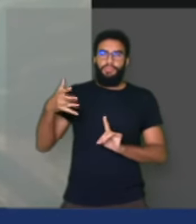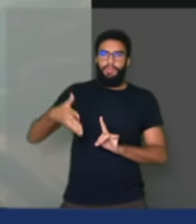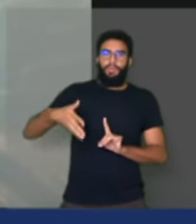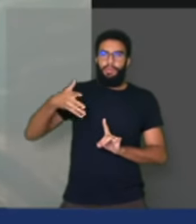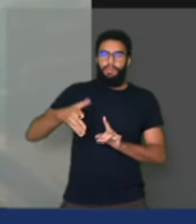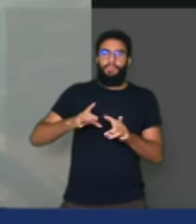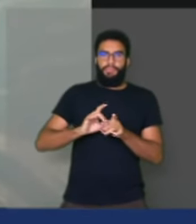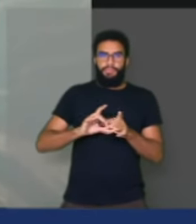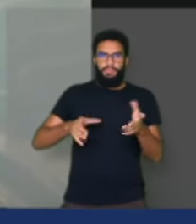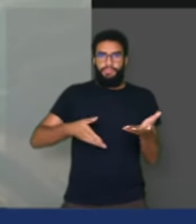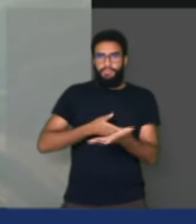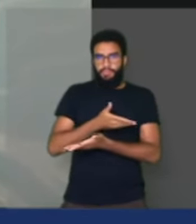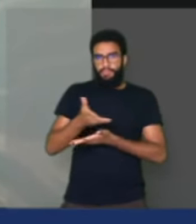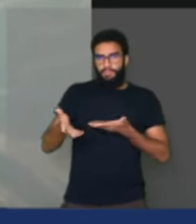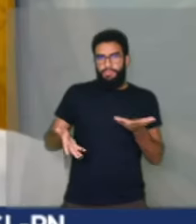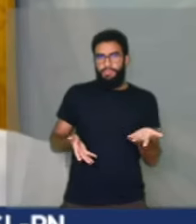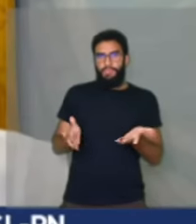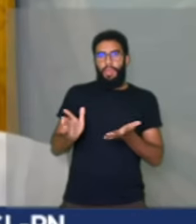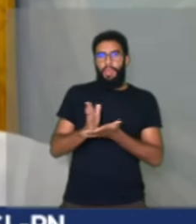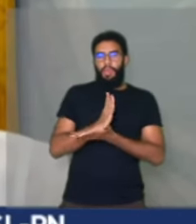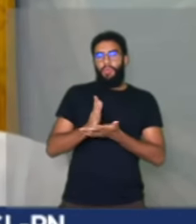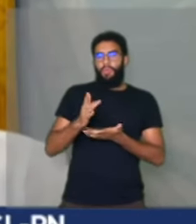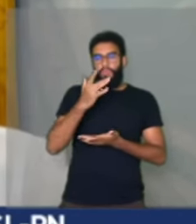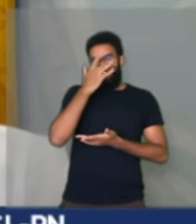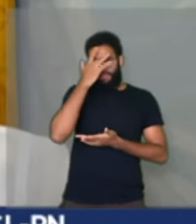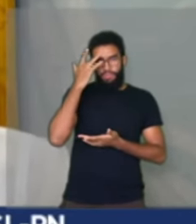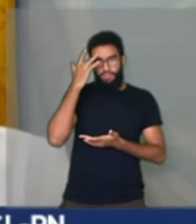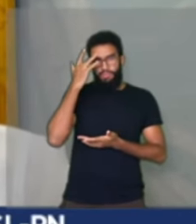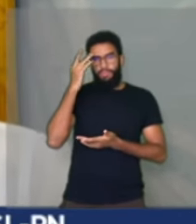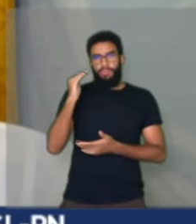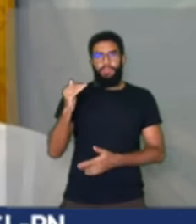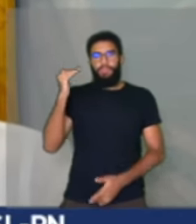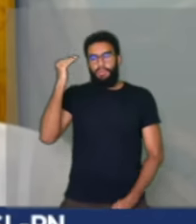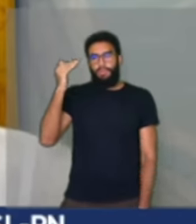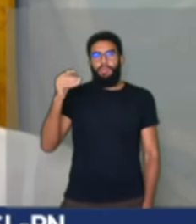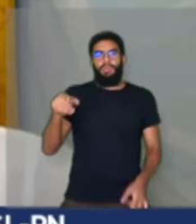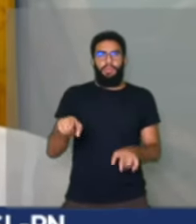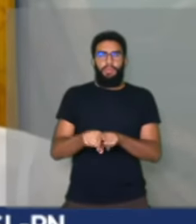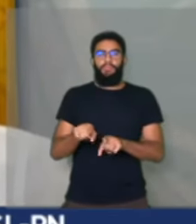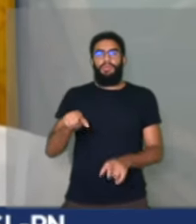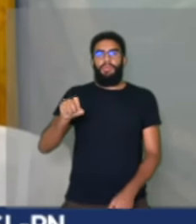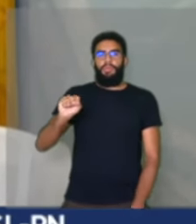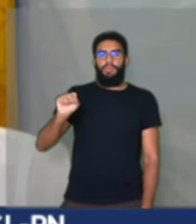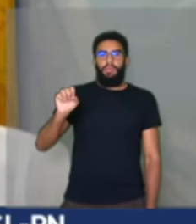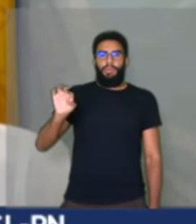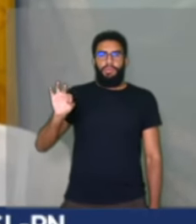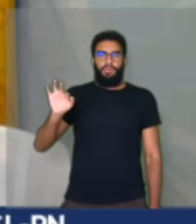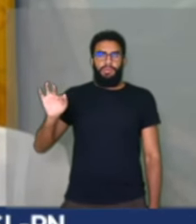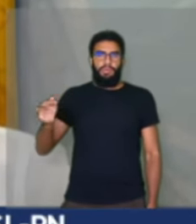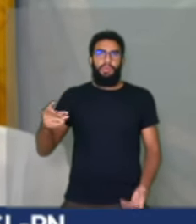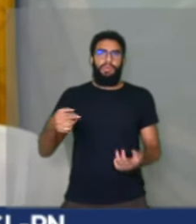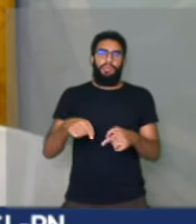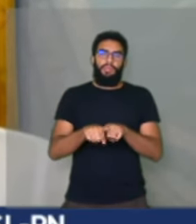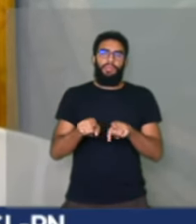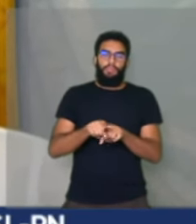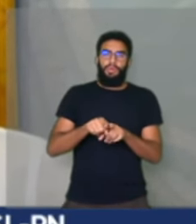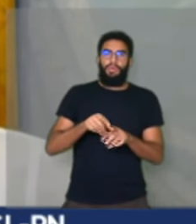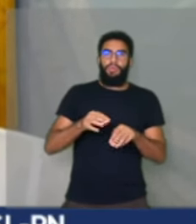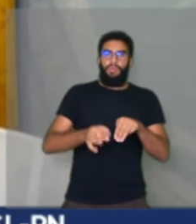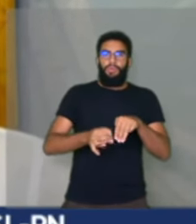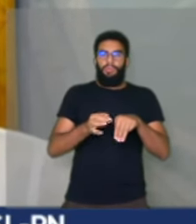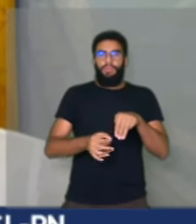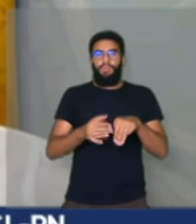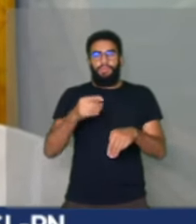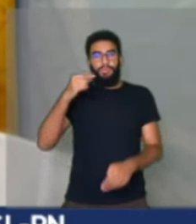infelizmente algumas autoridades da República, inclusive do TSE, o ministro Barroso, insiste em dizer... Ministro Barroso, senhor, por favor.